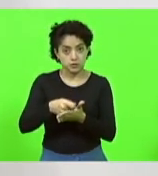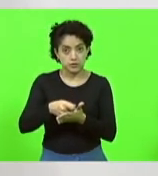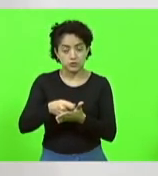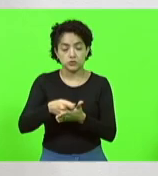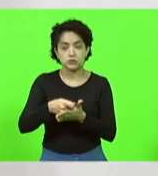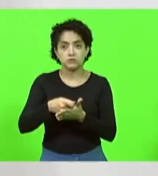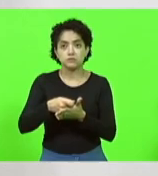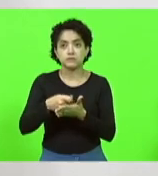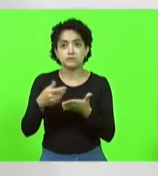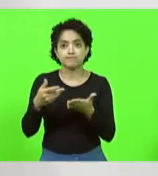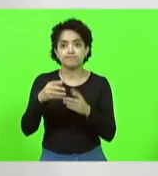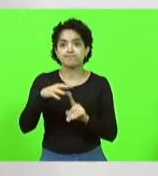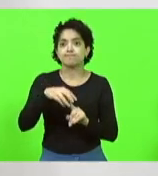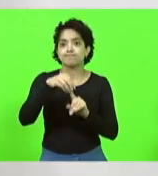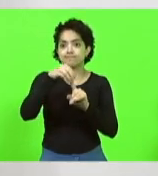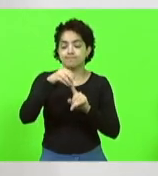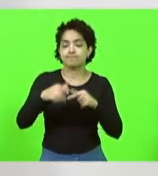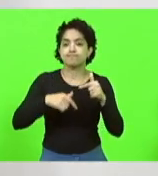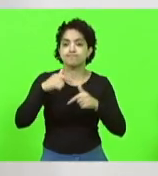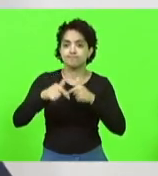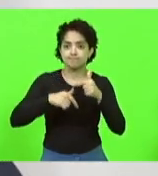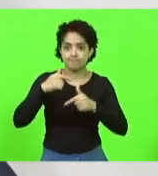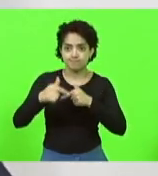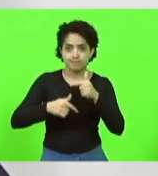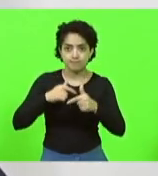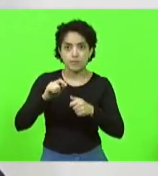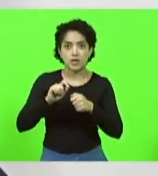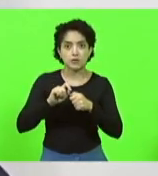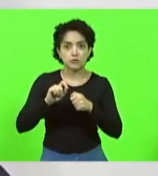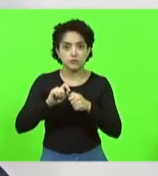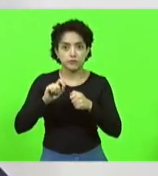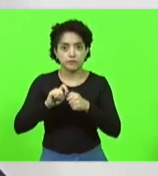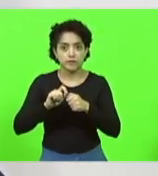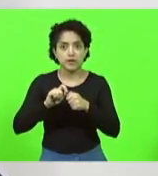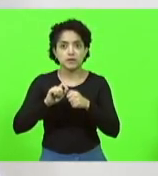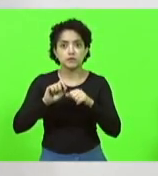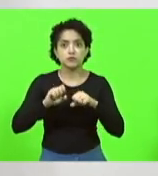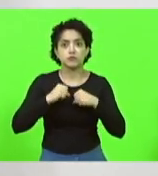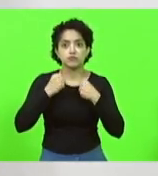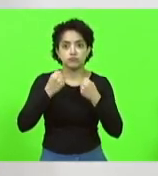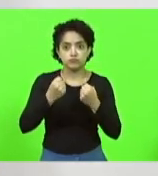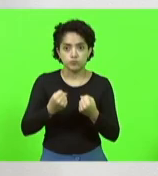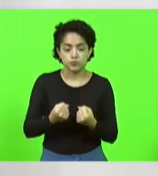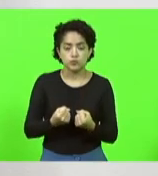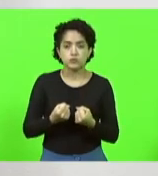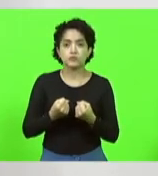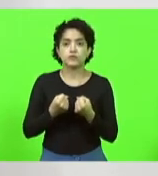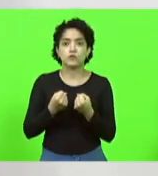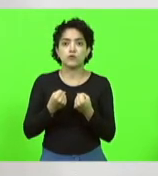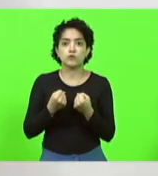e quero aqui ressaltar o trabalho que foi feito nesta Casa, um esforço gigantesco.